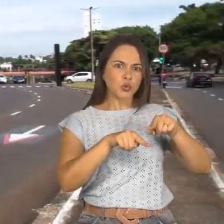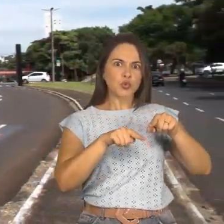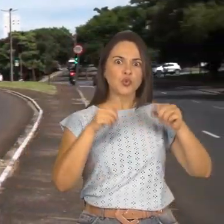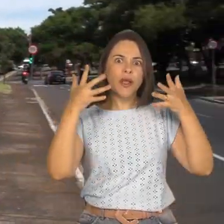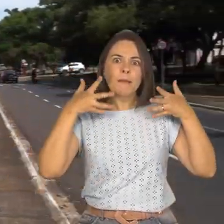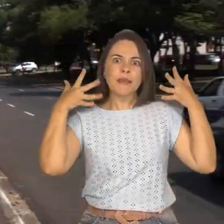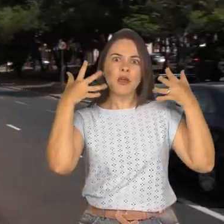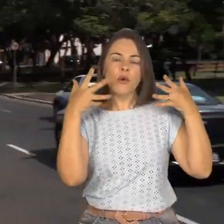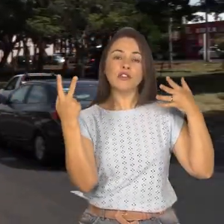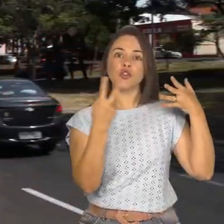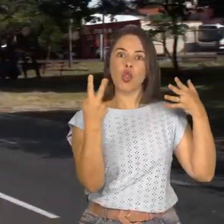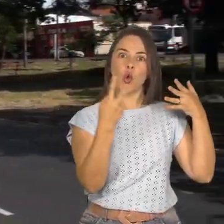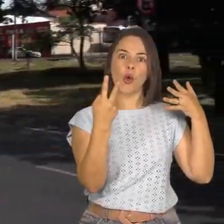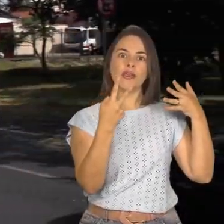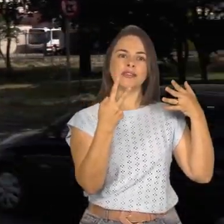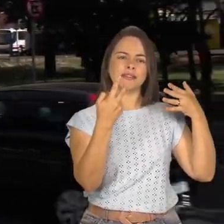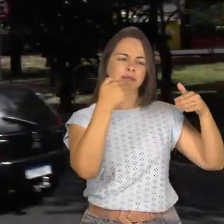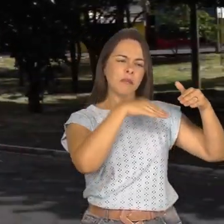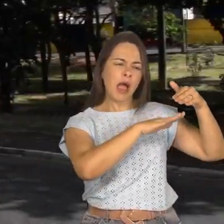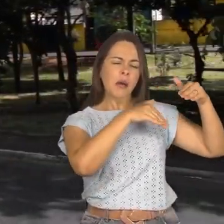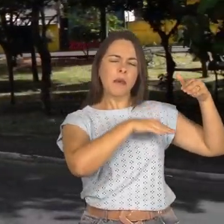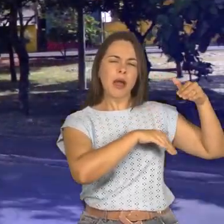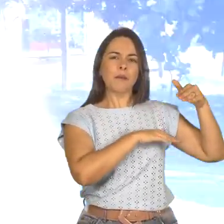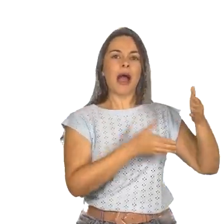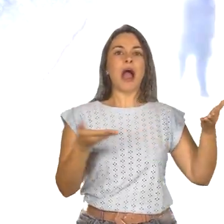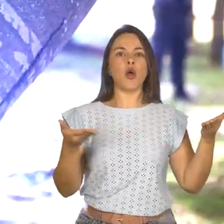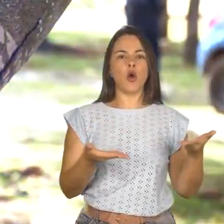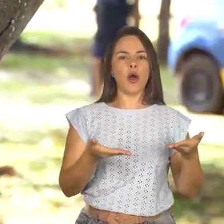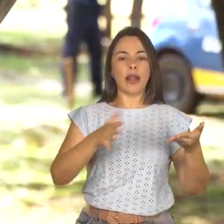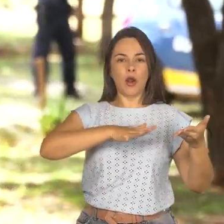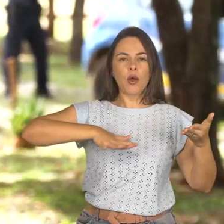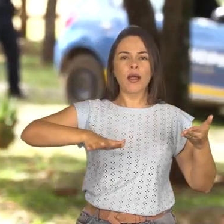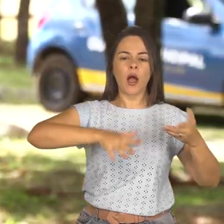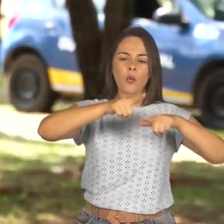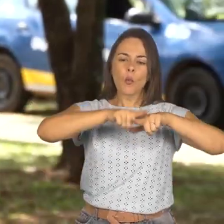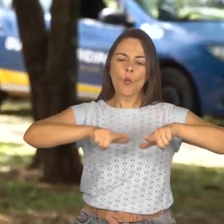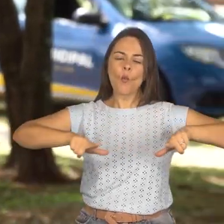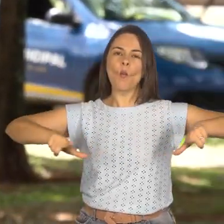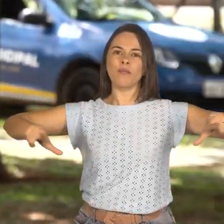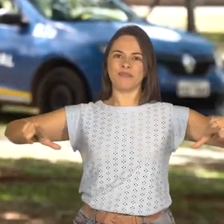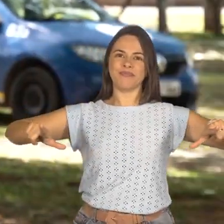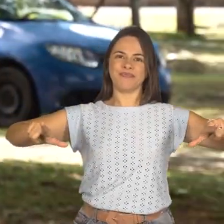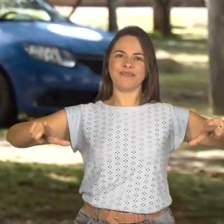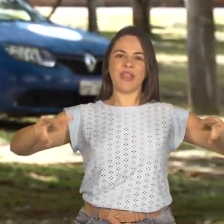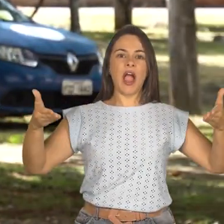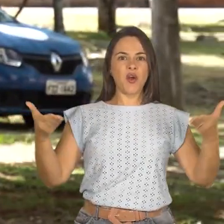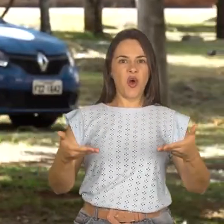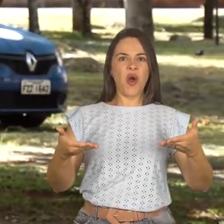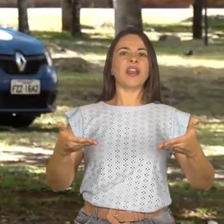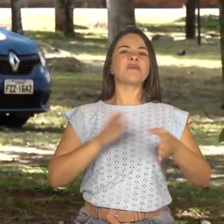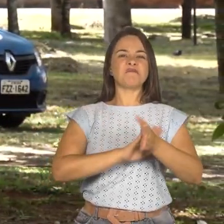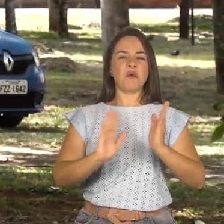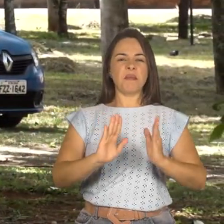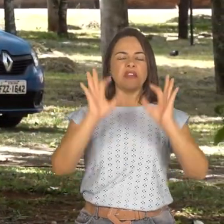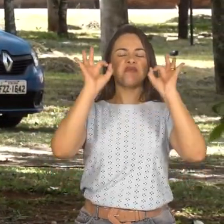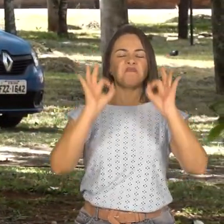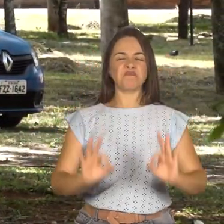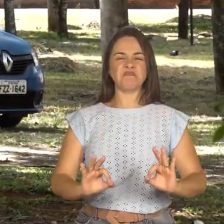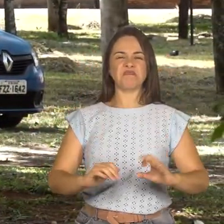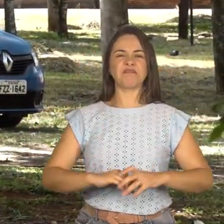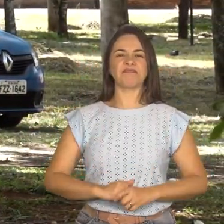e agora vai realizar a capinação no local. Demanda apresentada, situação resolvida.